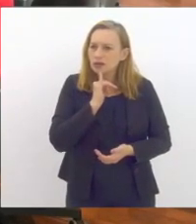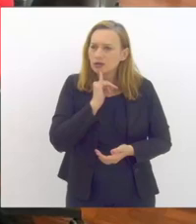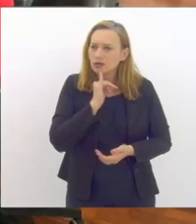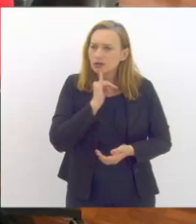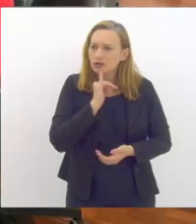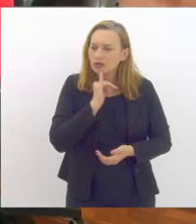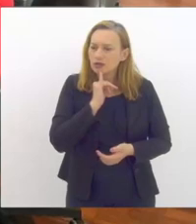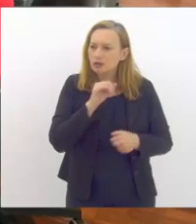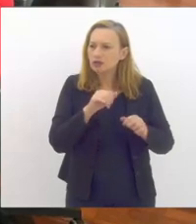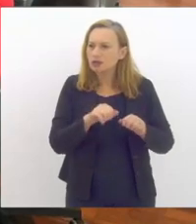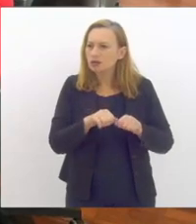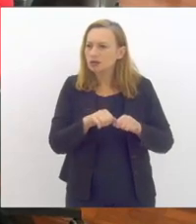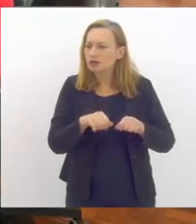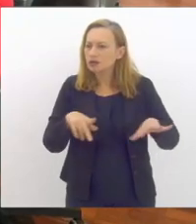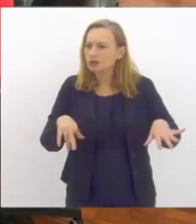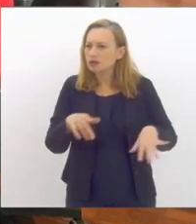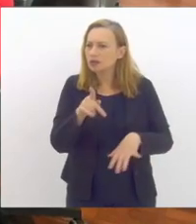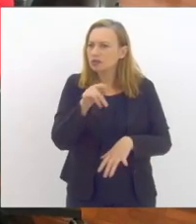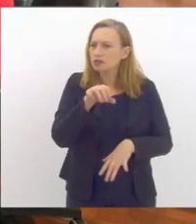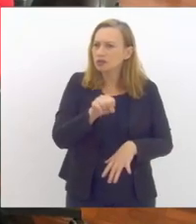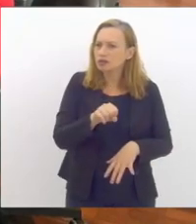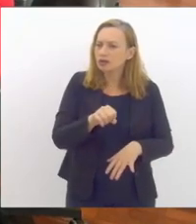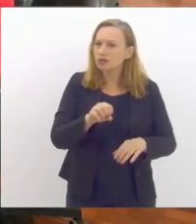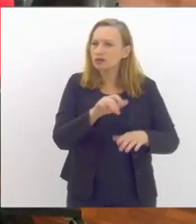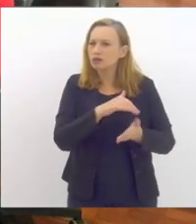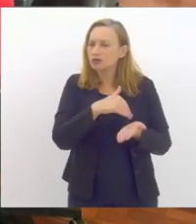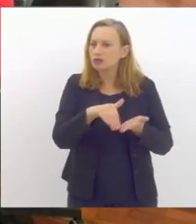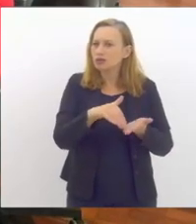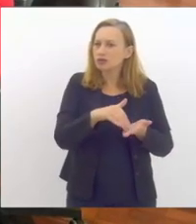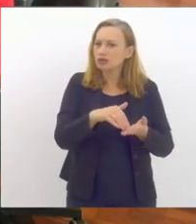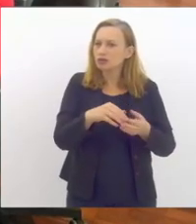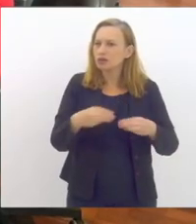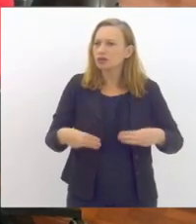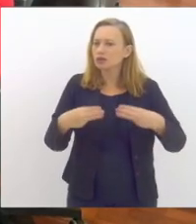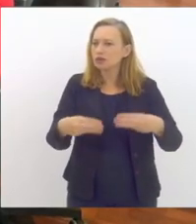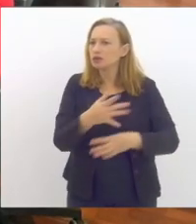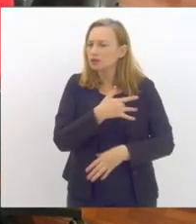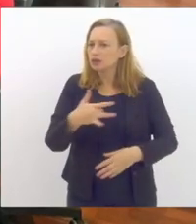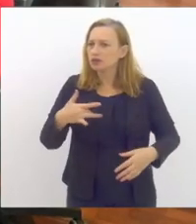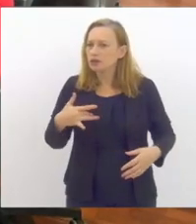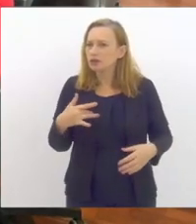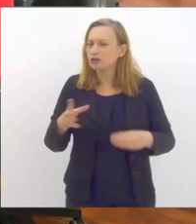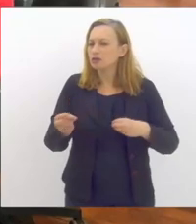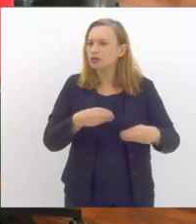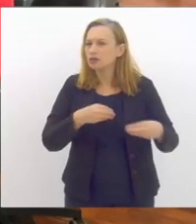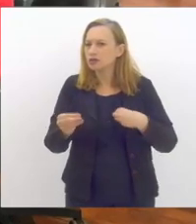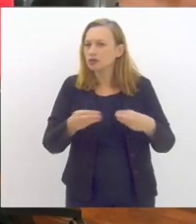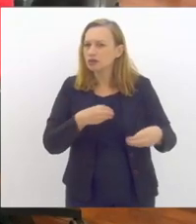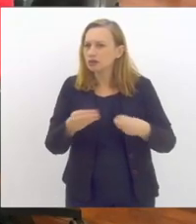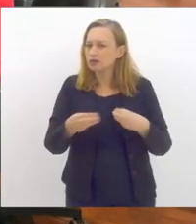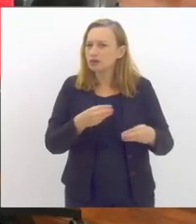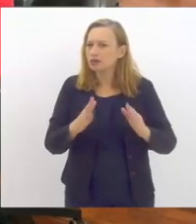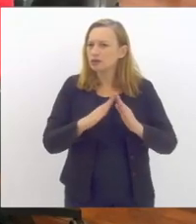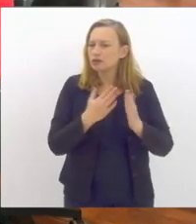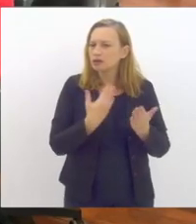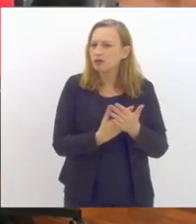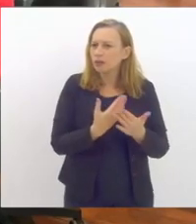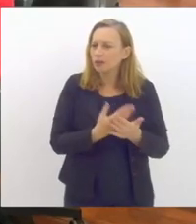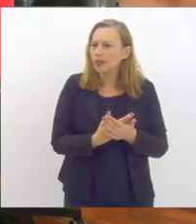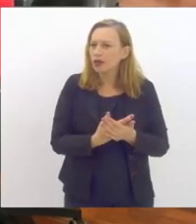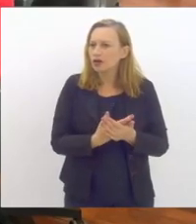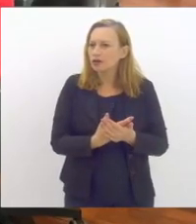o Ministério da Saúde ele flexibilizou o indicador do Programa Saúde na Escola e que tornou-se